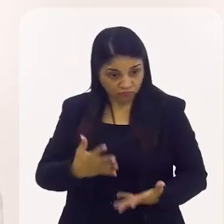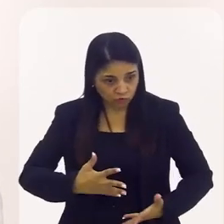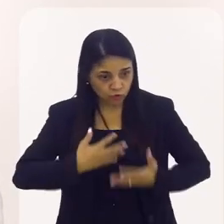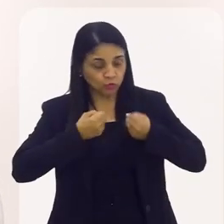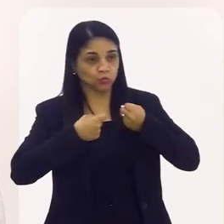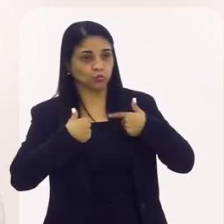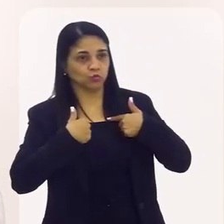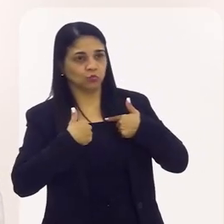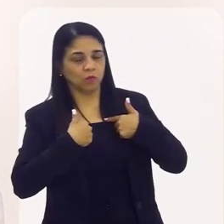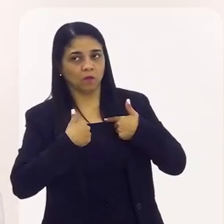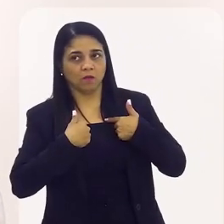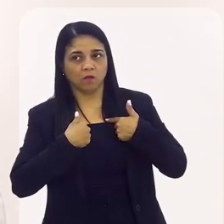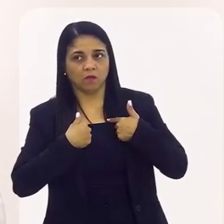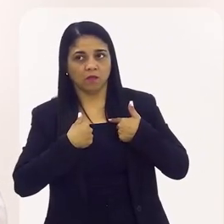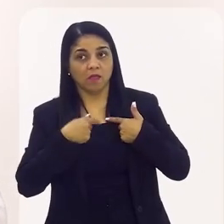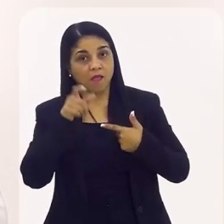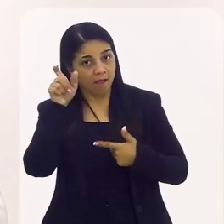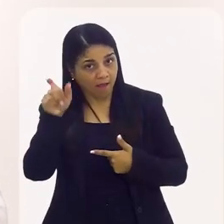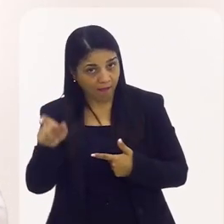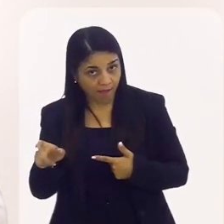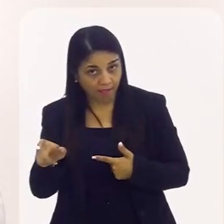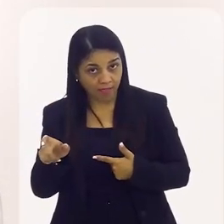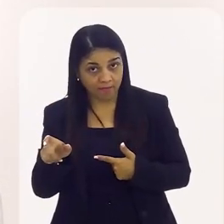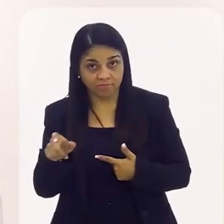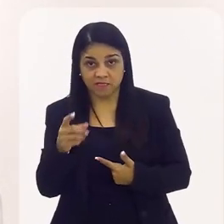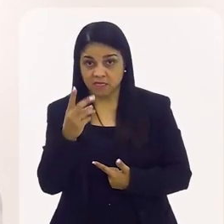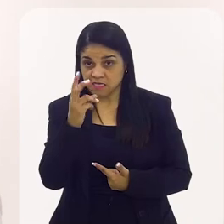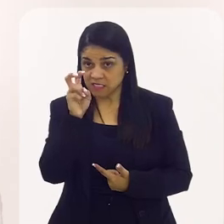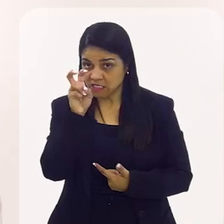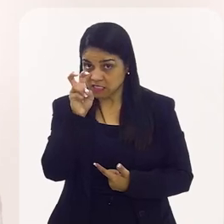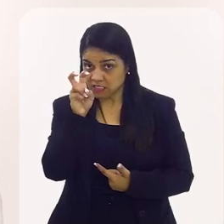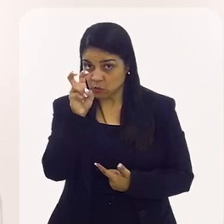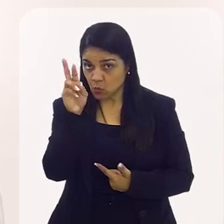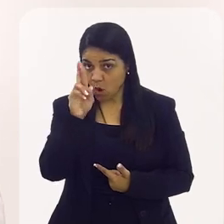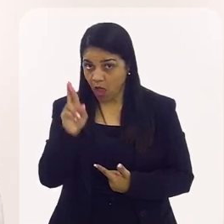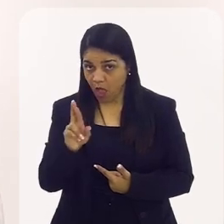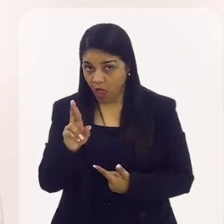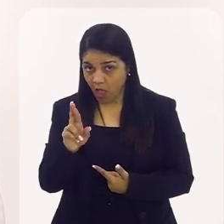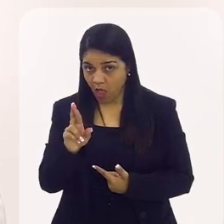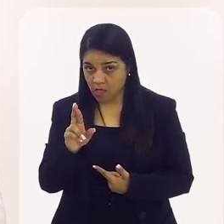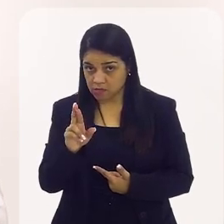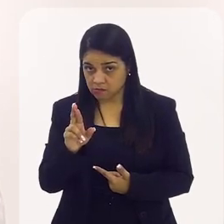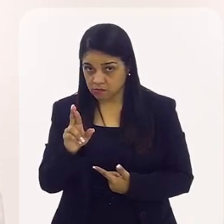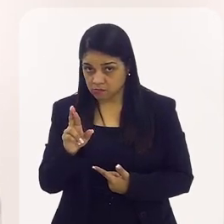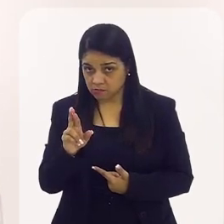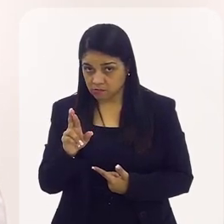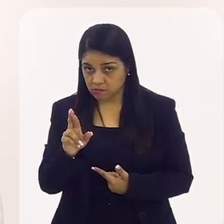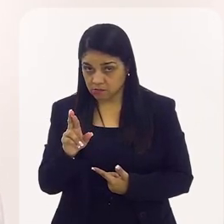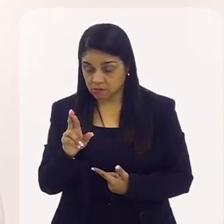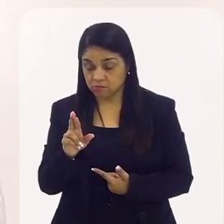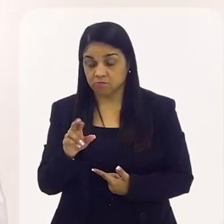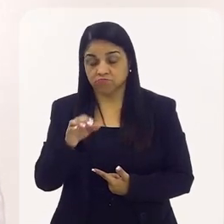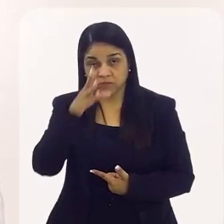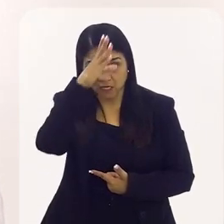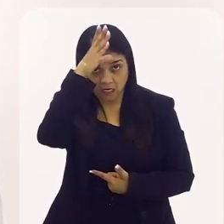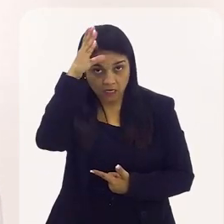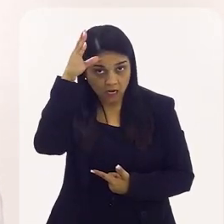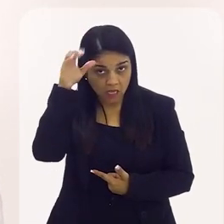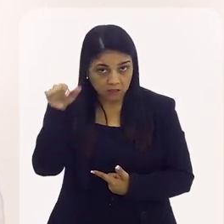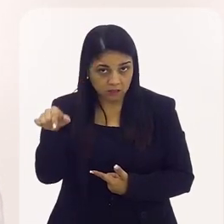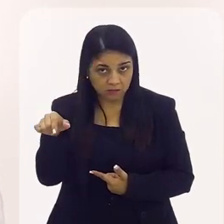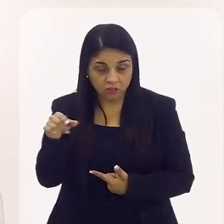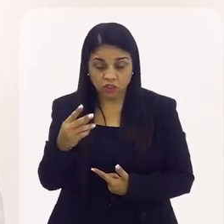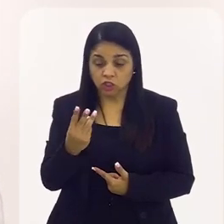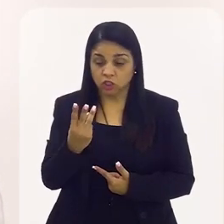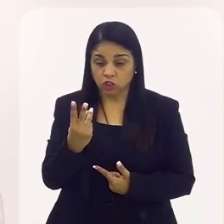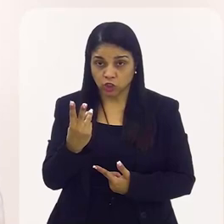ao saber que elas recebem cinco reais por cliente e têm que deixar dois na casa. Então, elas